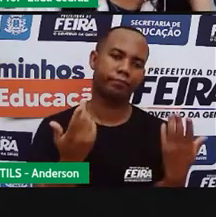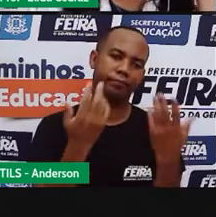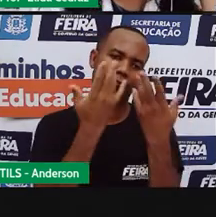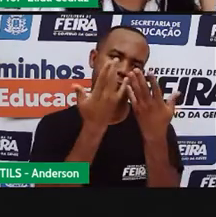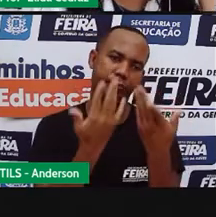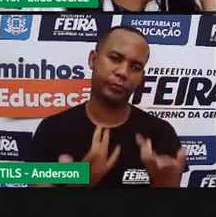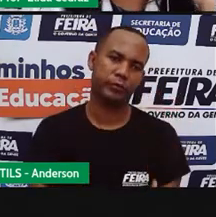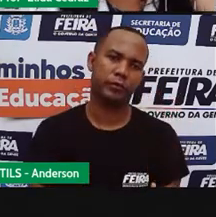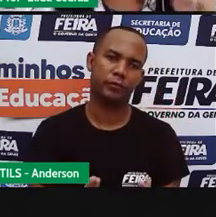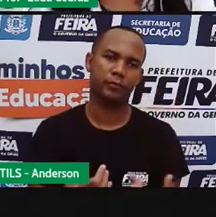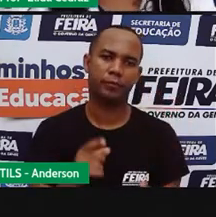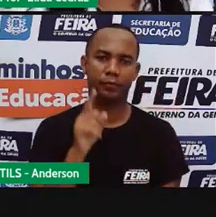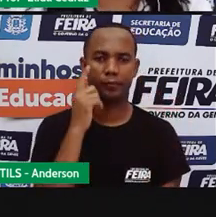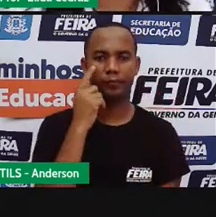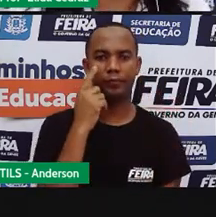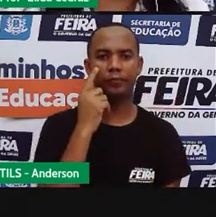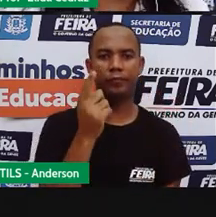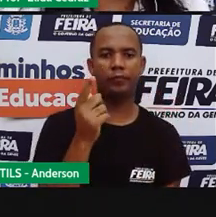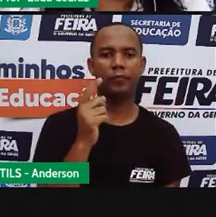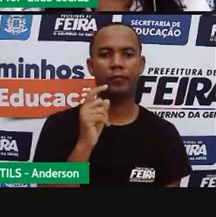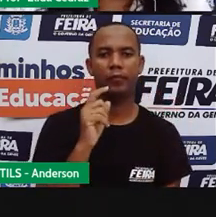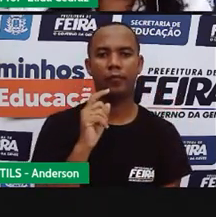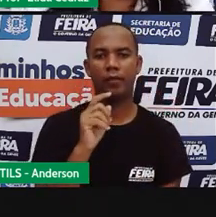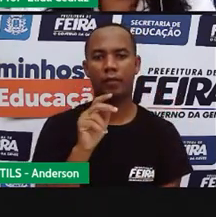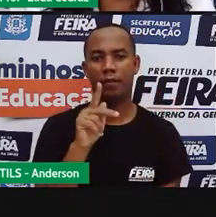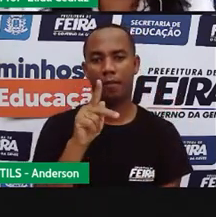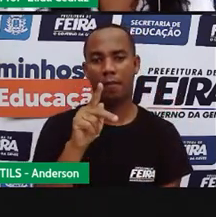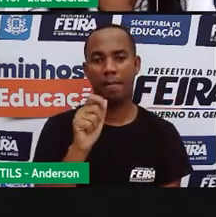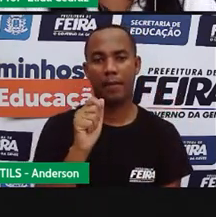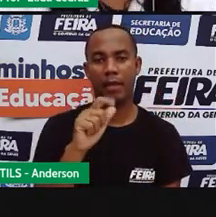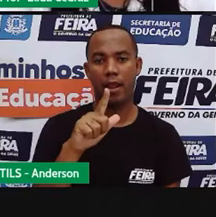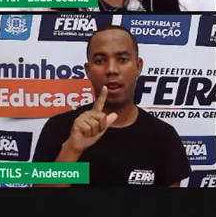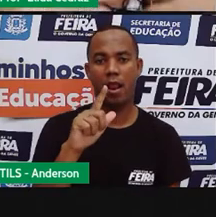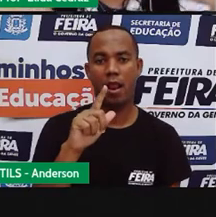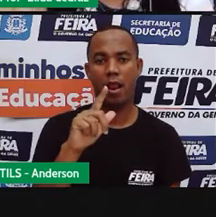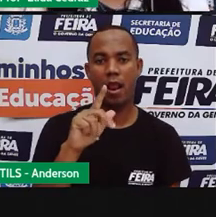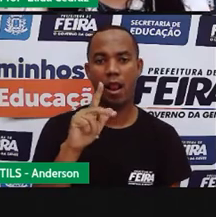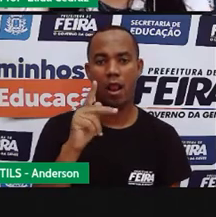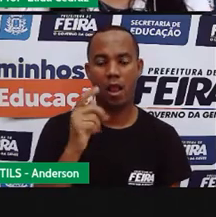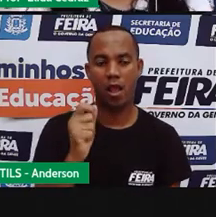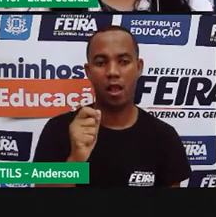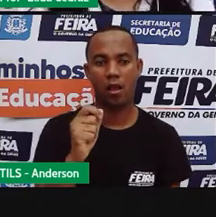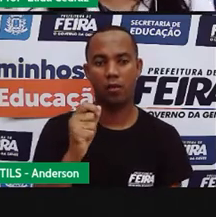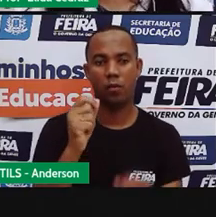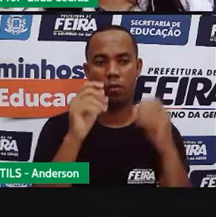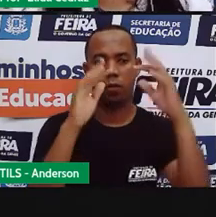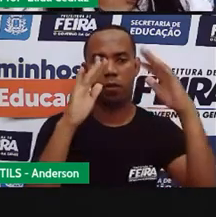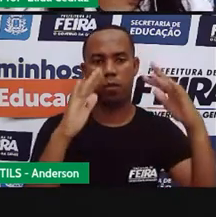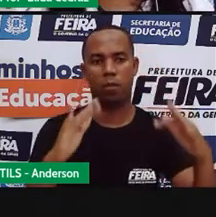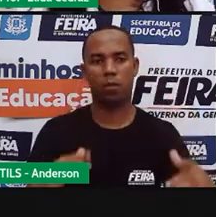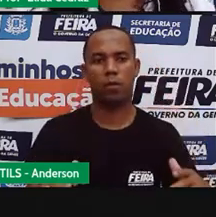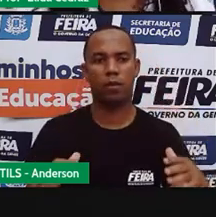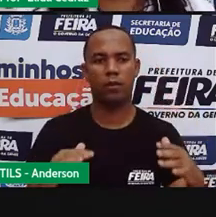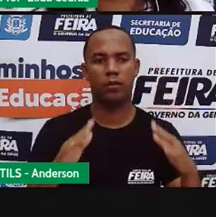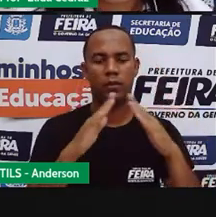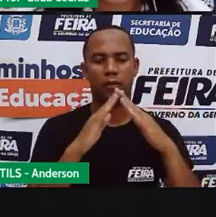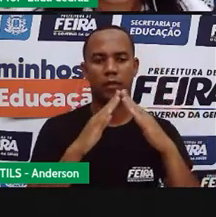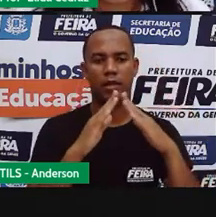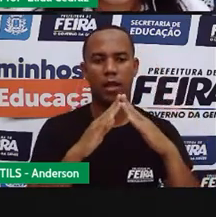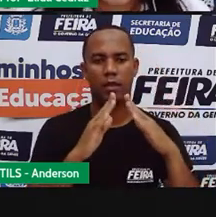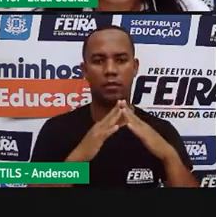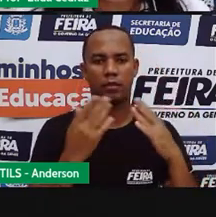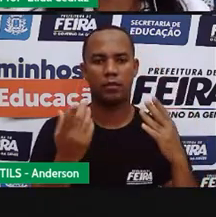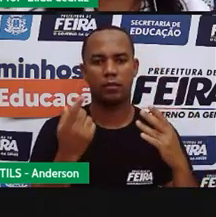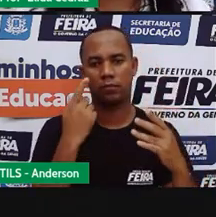A palha e a madeira continuaram a arruar em rio. O que desmoronou foram achados por esses pontos